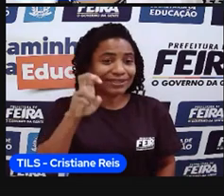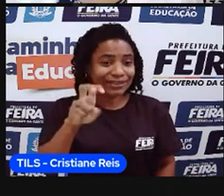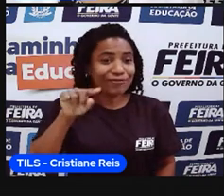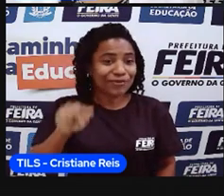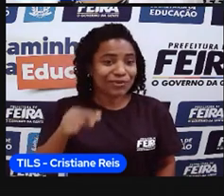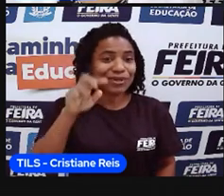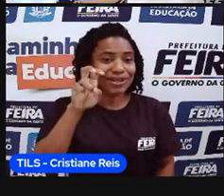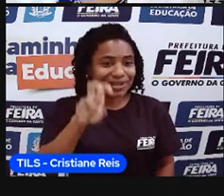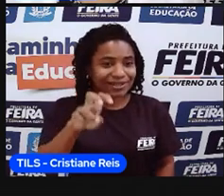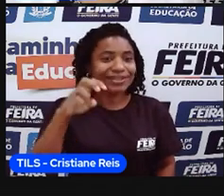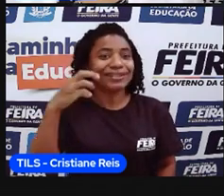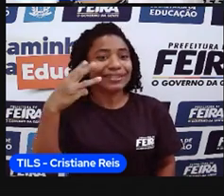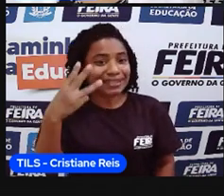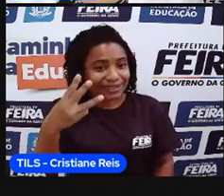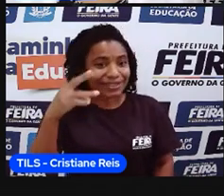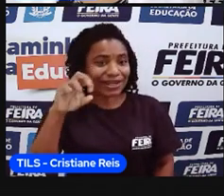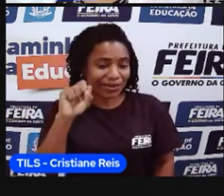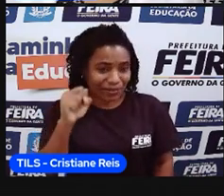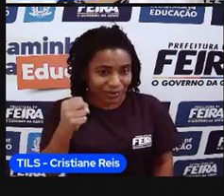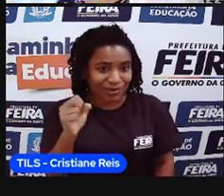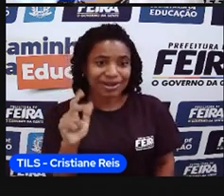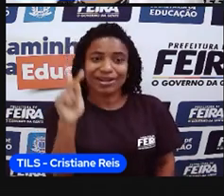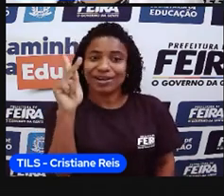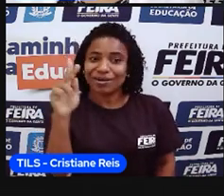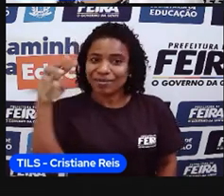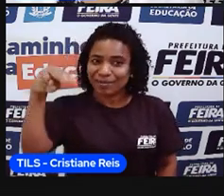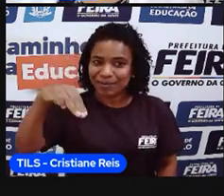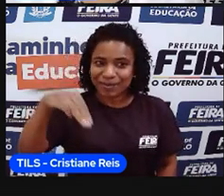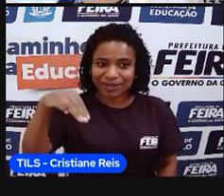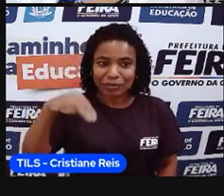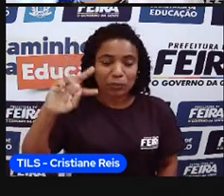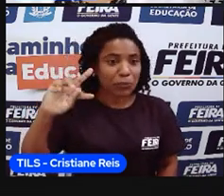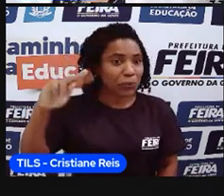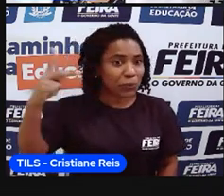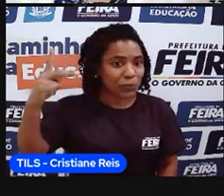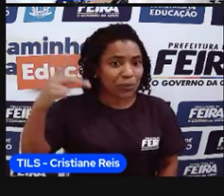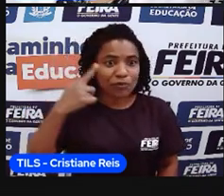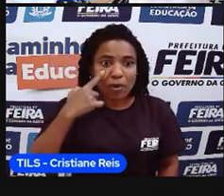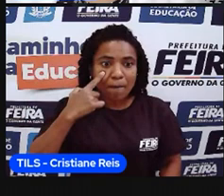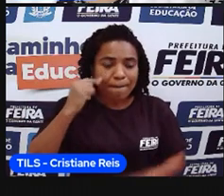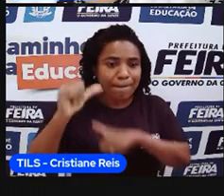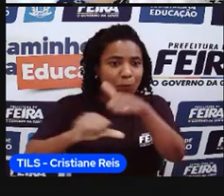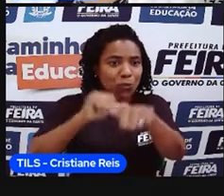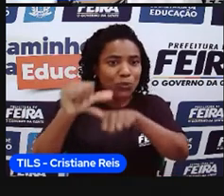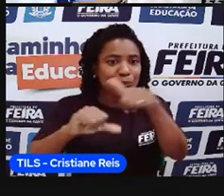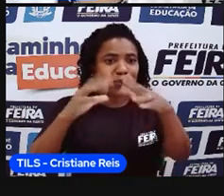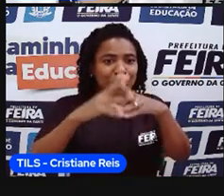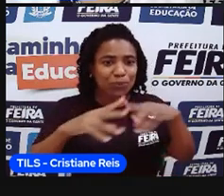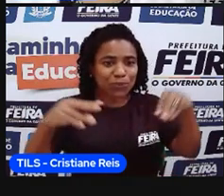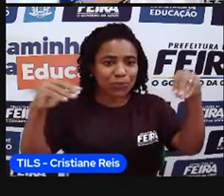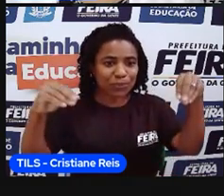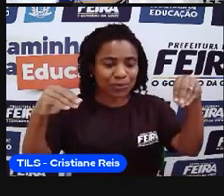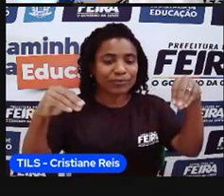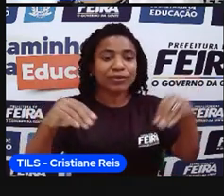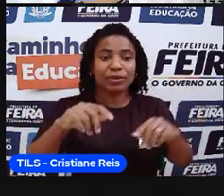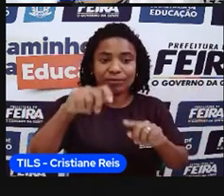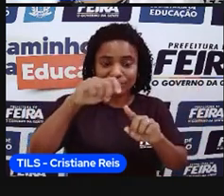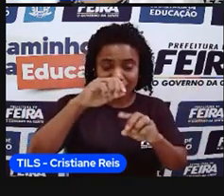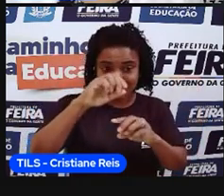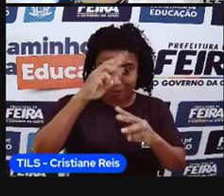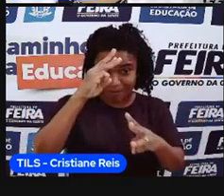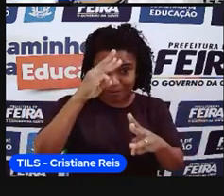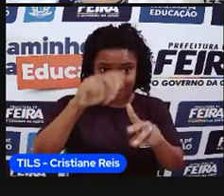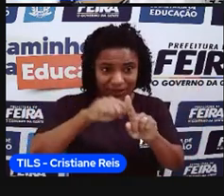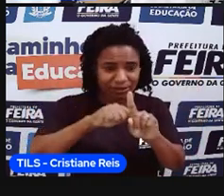345,538 quilômetros quadrados. Perceba que isso é uma alteração, né? Que começou em 2020. Em março de 2020. Foi